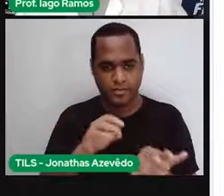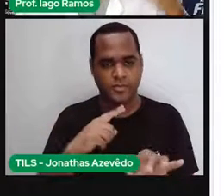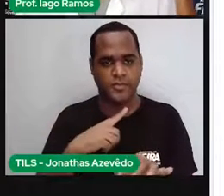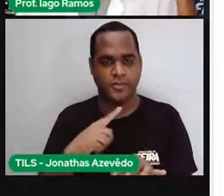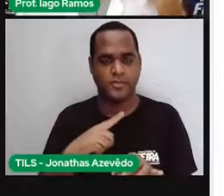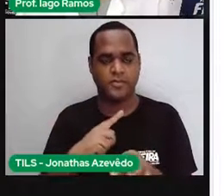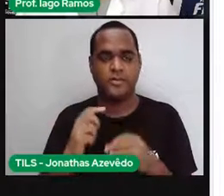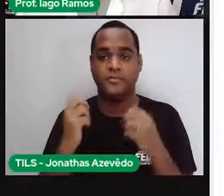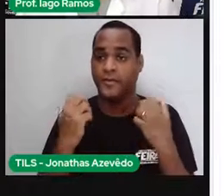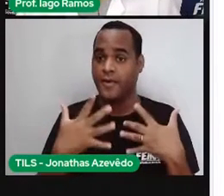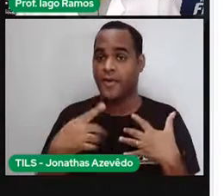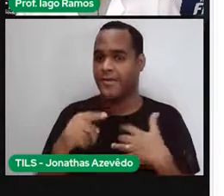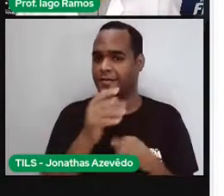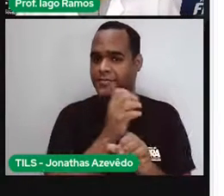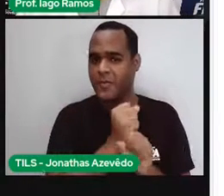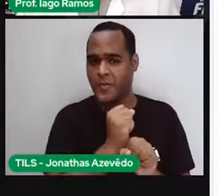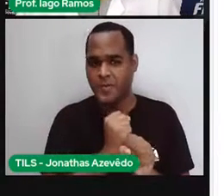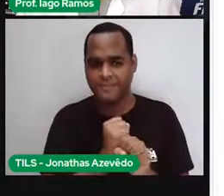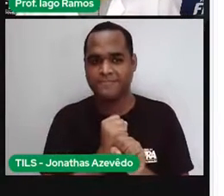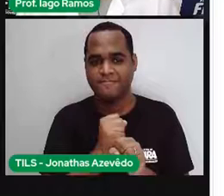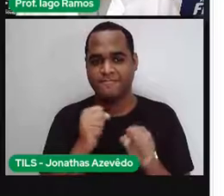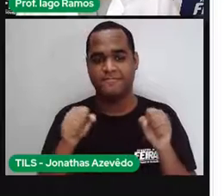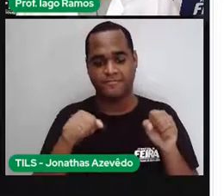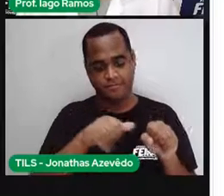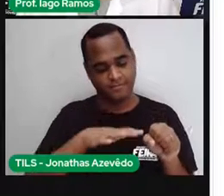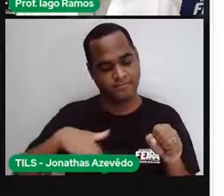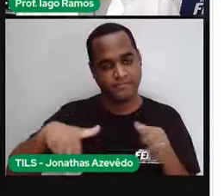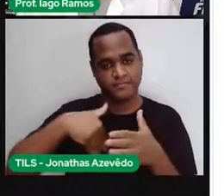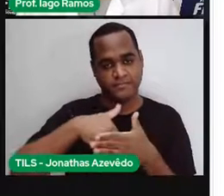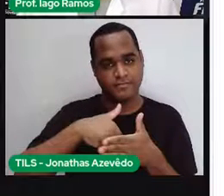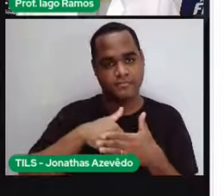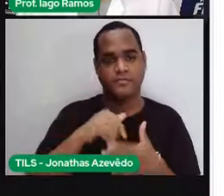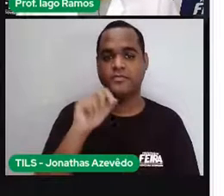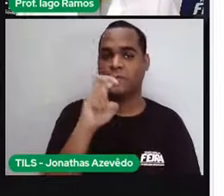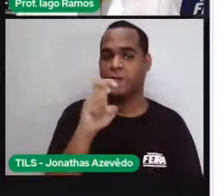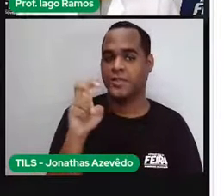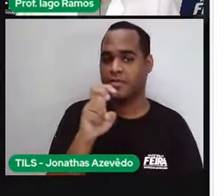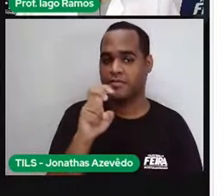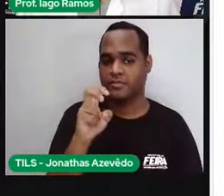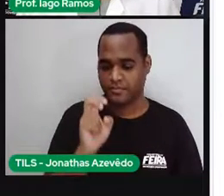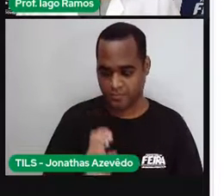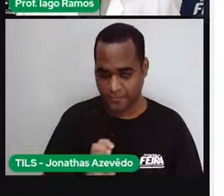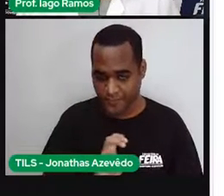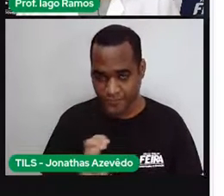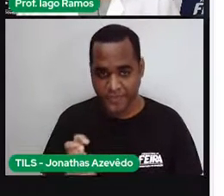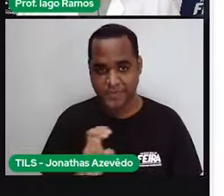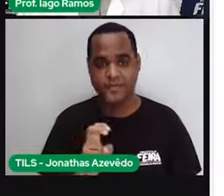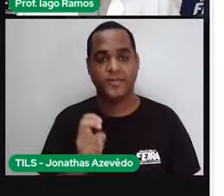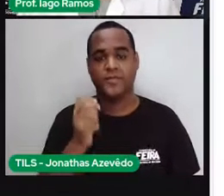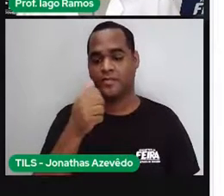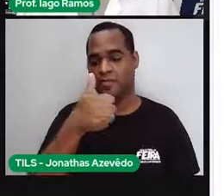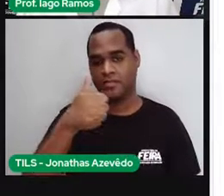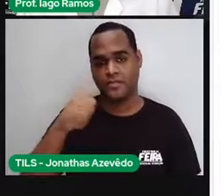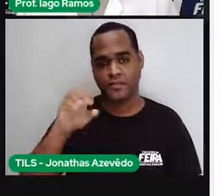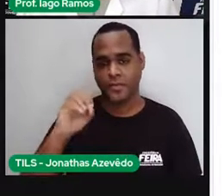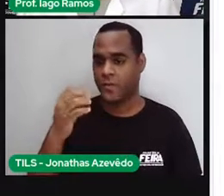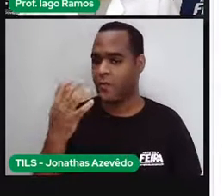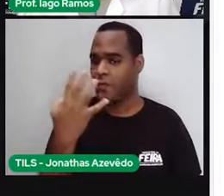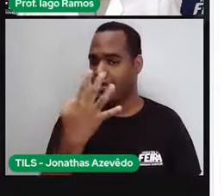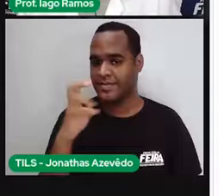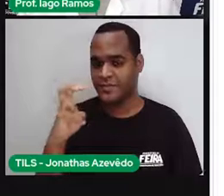ó, que foi o perímetro do campo. 55 mais 55, 110. 45 mais 45,